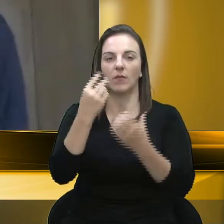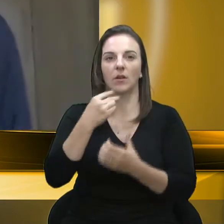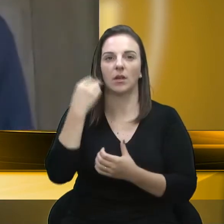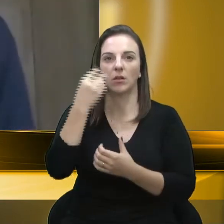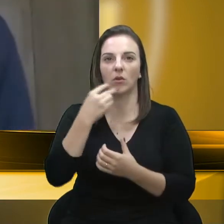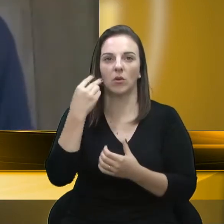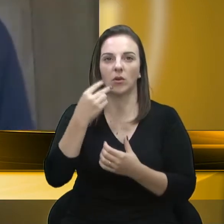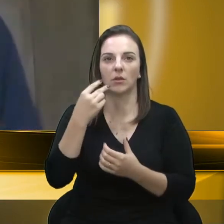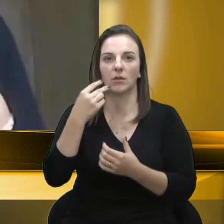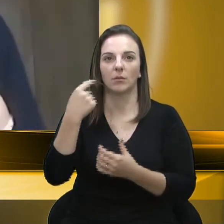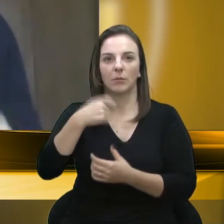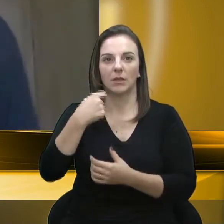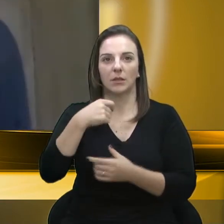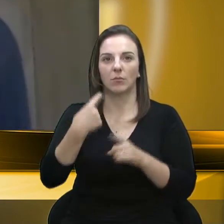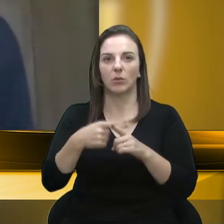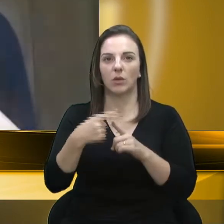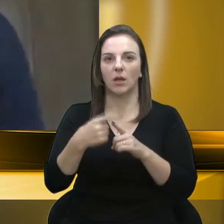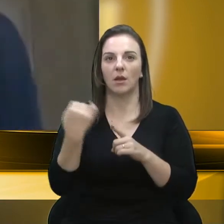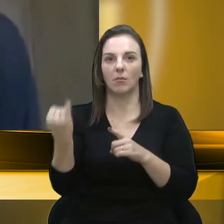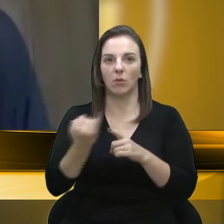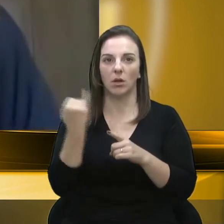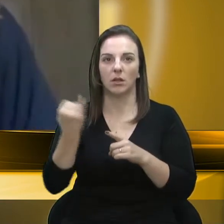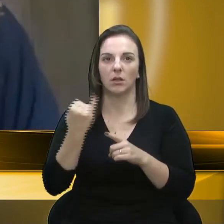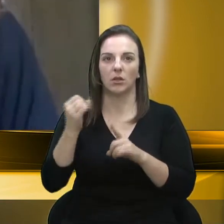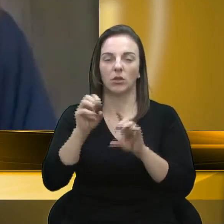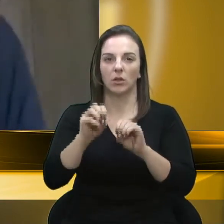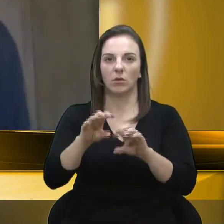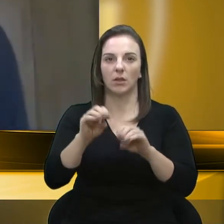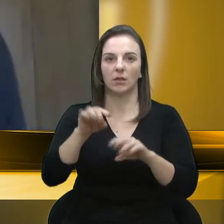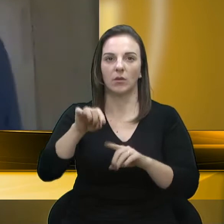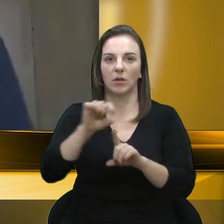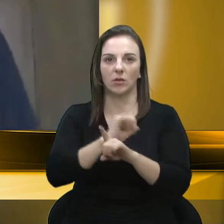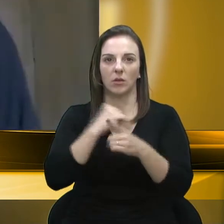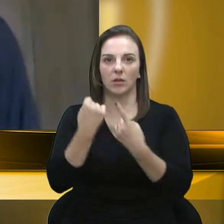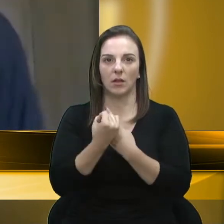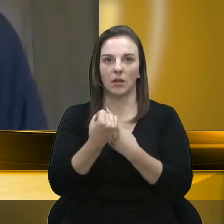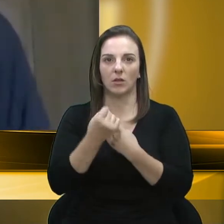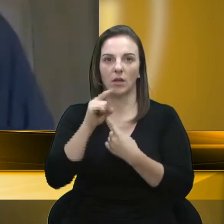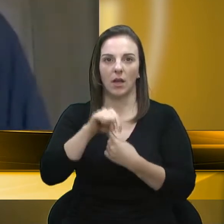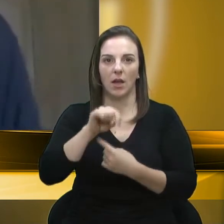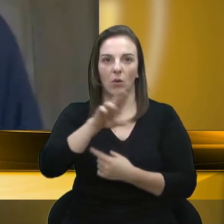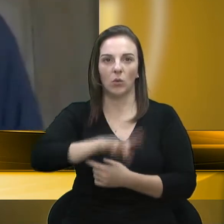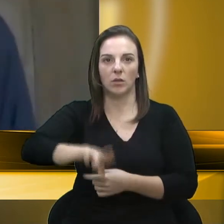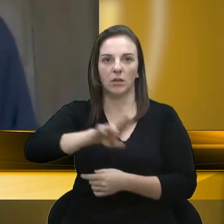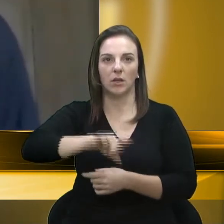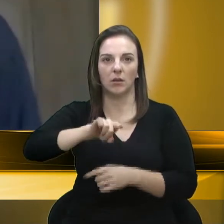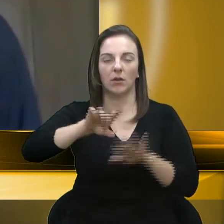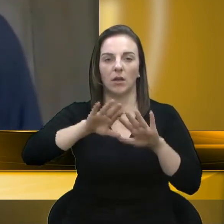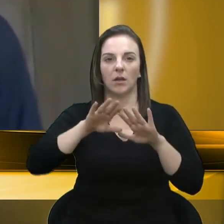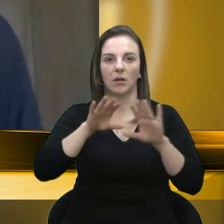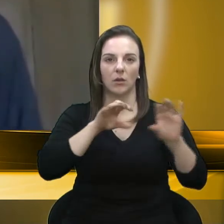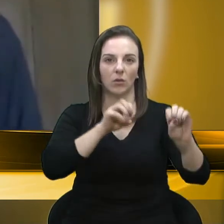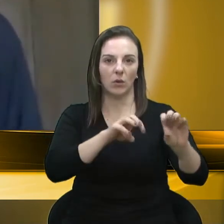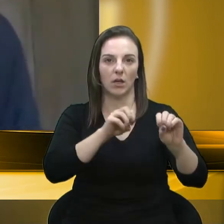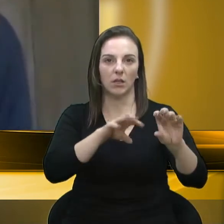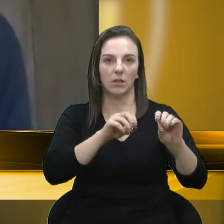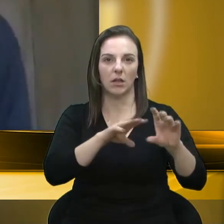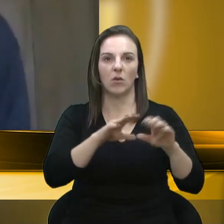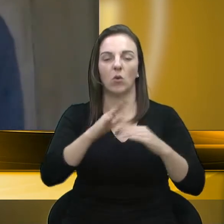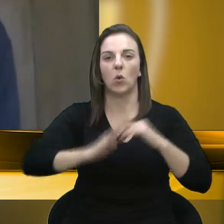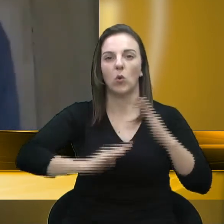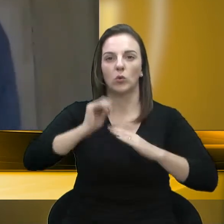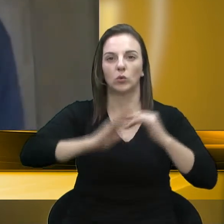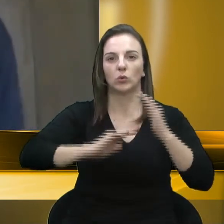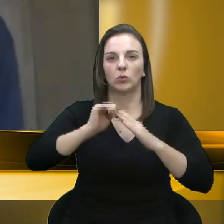importância que a educação tem para a nossa sociedade. É através da educação que nós construímos uma sociedade de progresso.